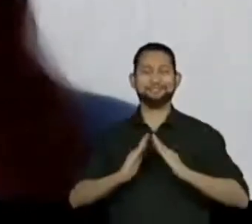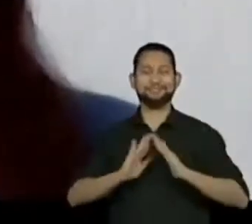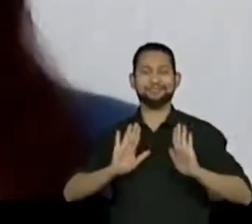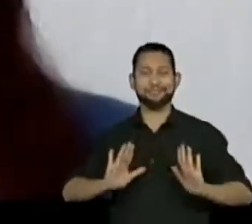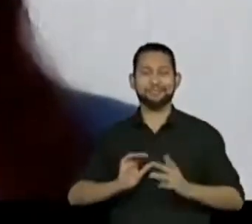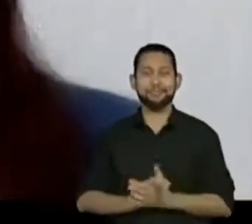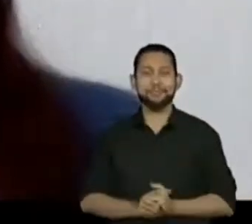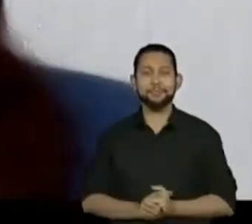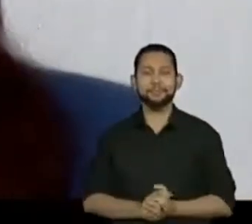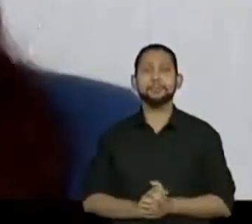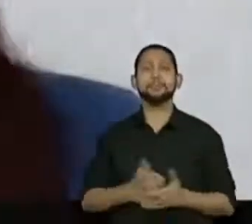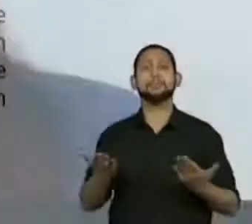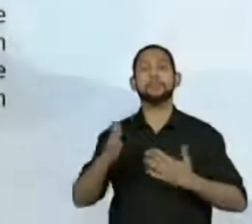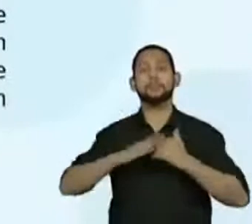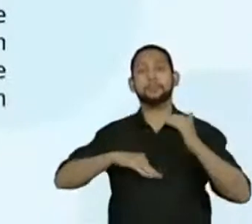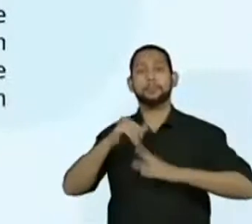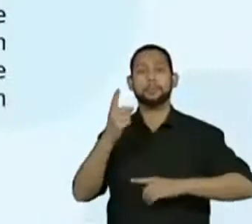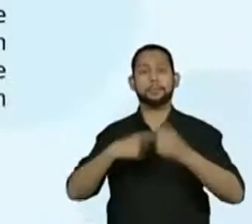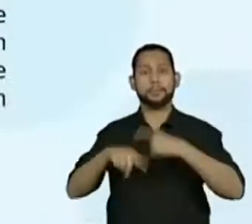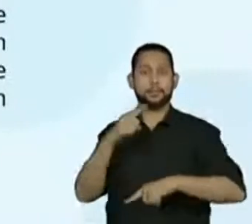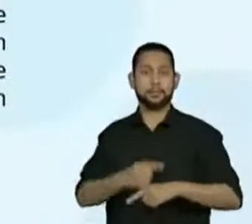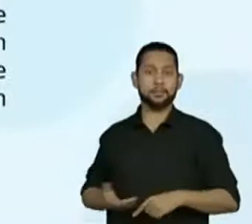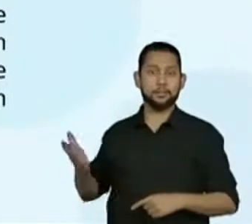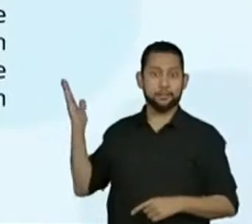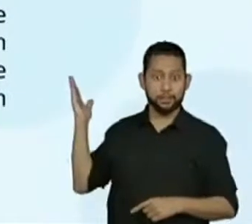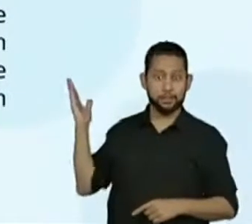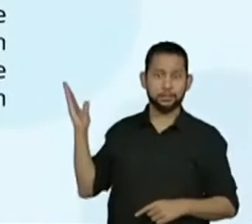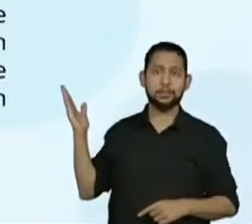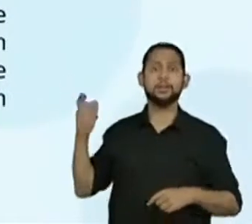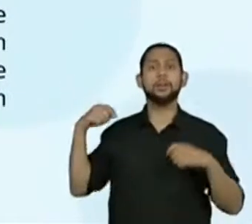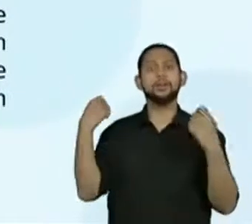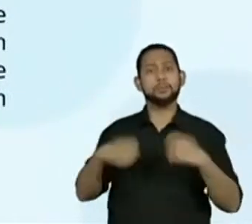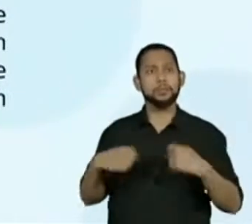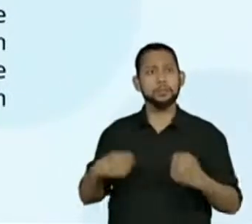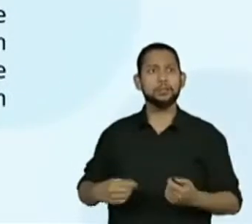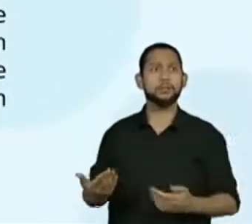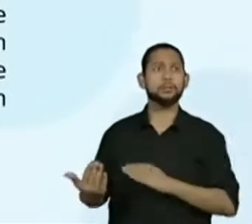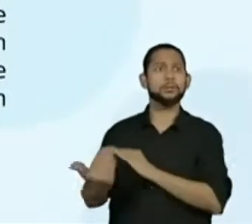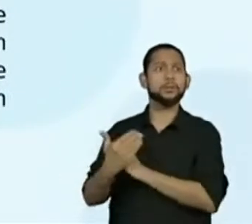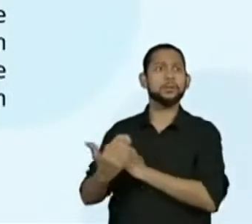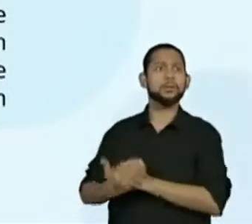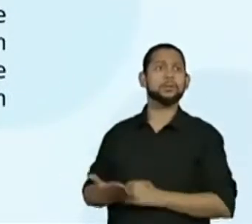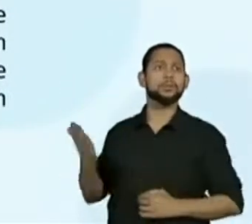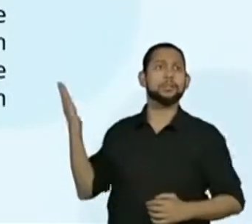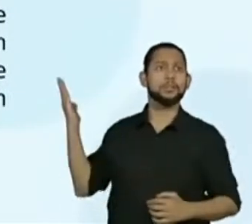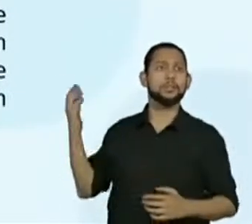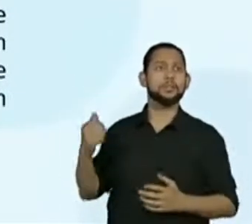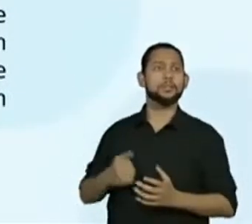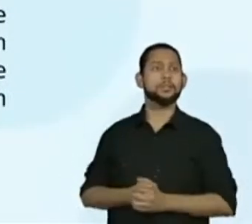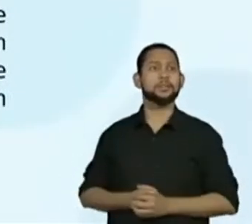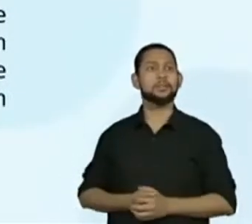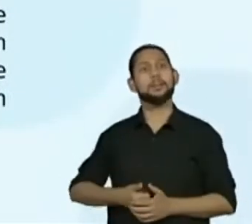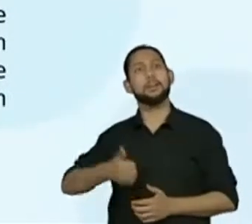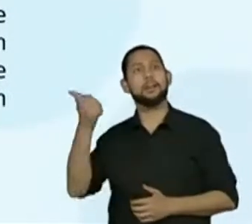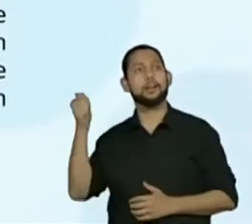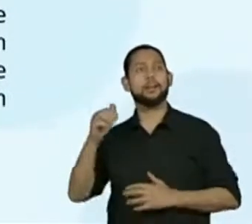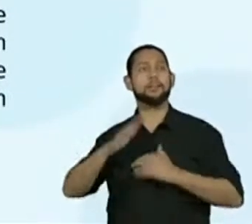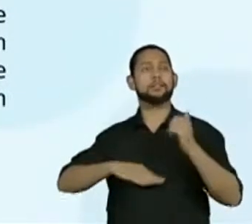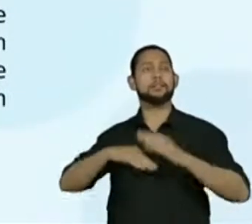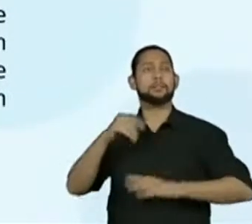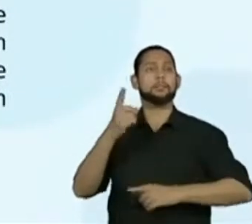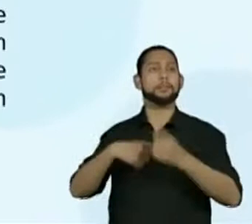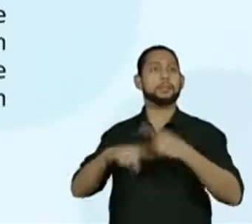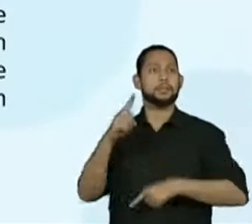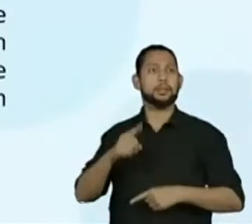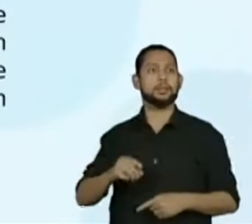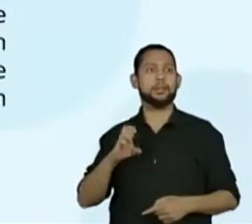Vamos, então, para as nossas habilidades? E agora eu preciso da ajuda do oráculo. A habilidade de hoje